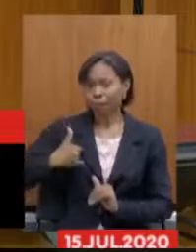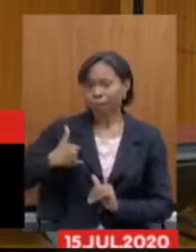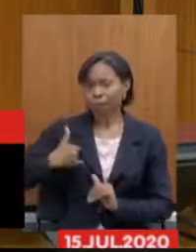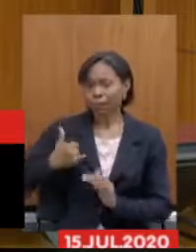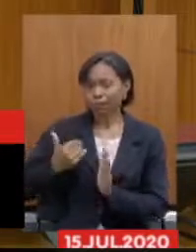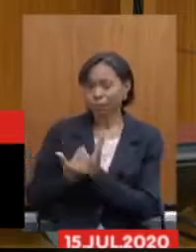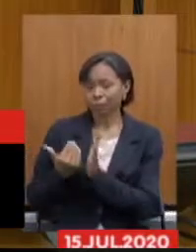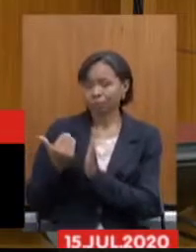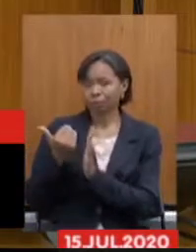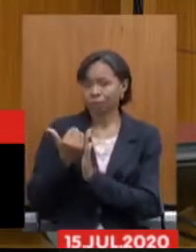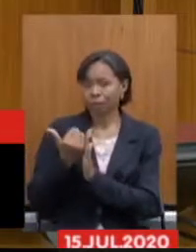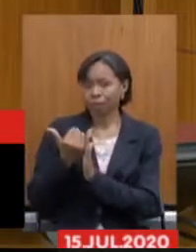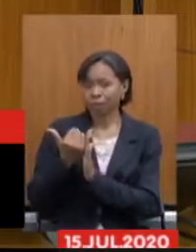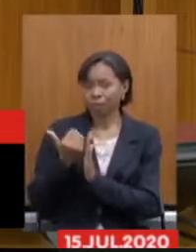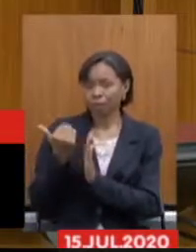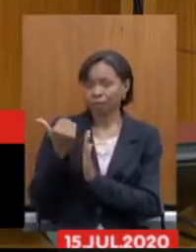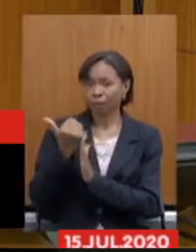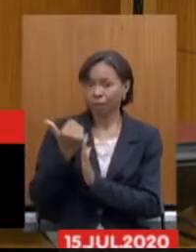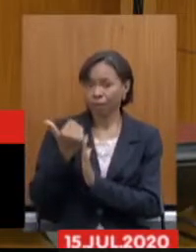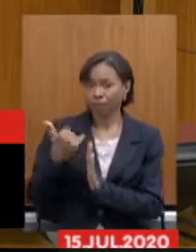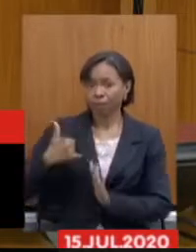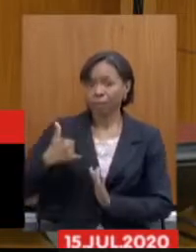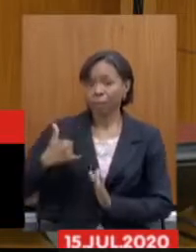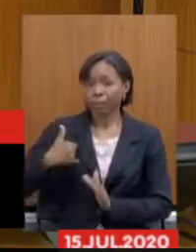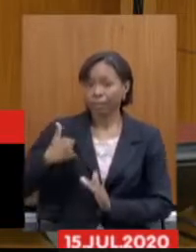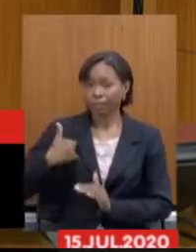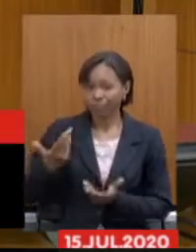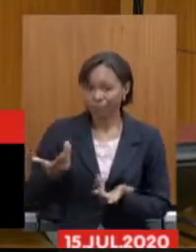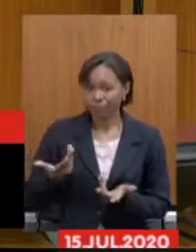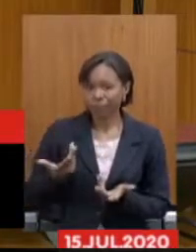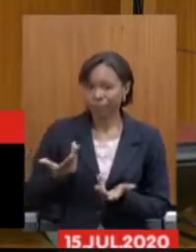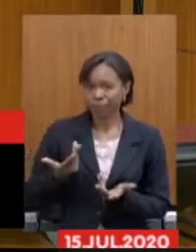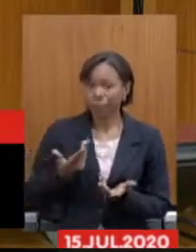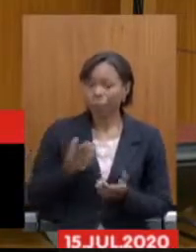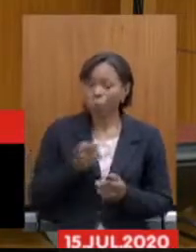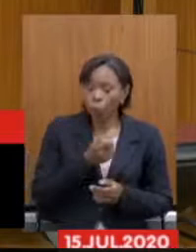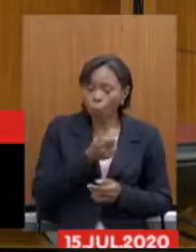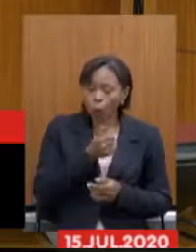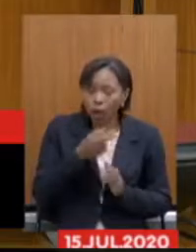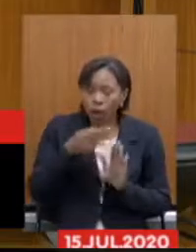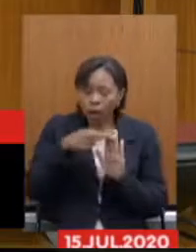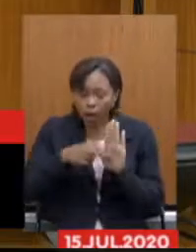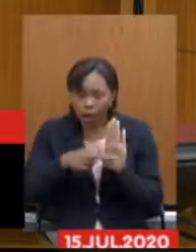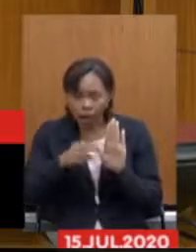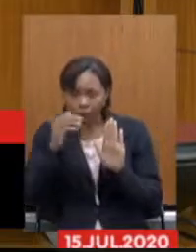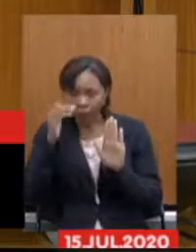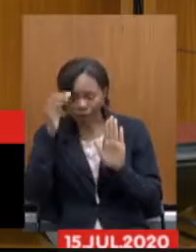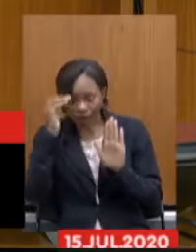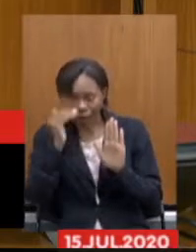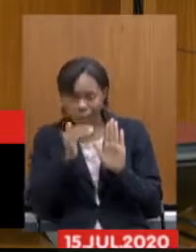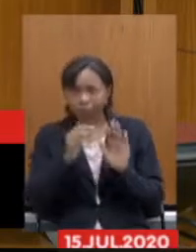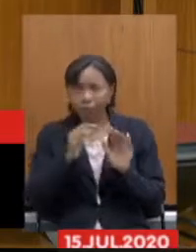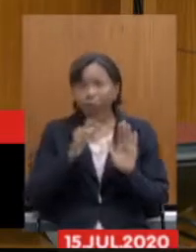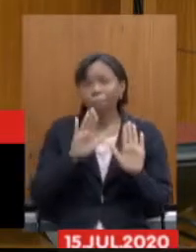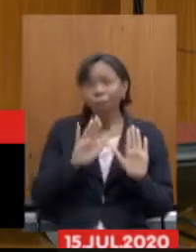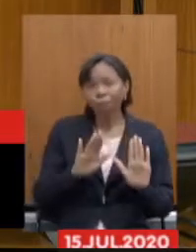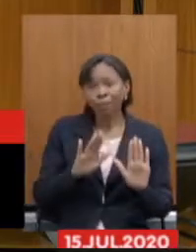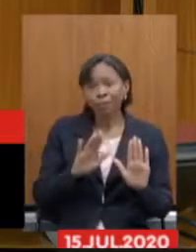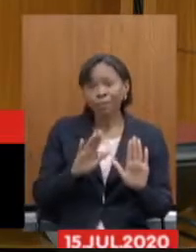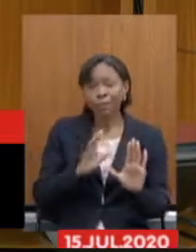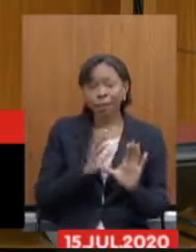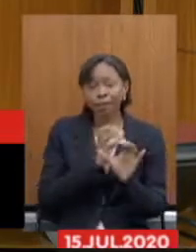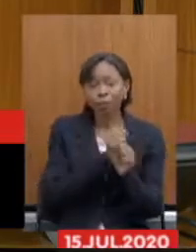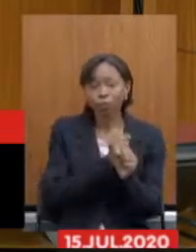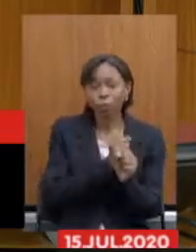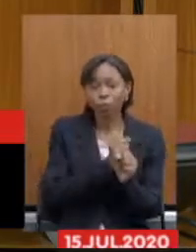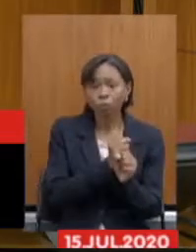próximo a atingir a regra de transição. Cada ano ele se aproxima, mas aumenta os seus requisitos. Portanto, este é um ponto que cabe à Assembleia